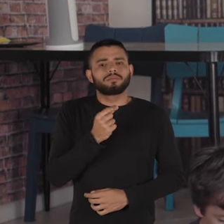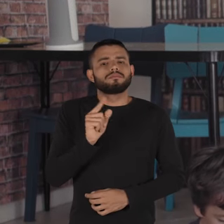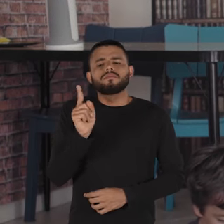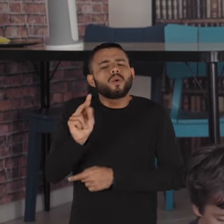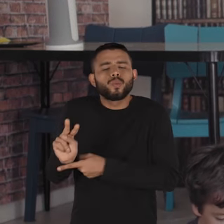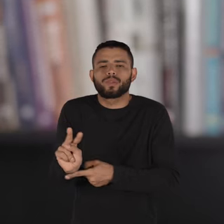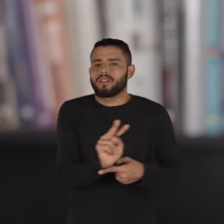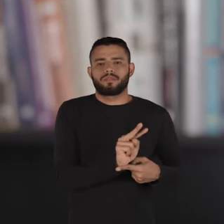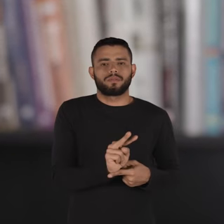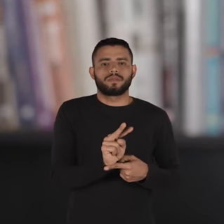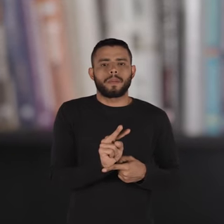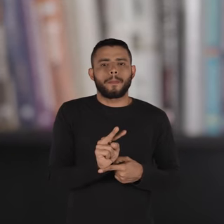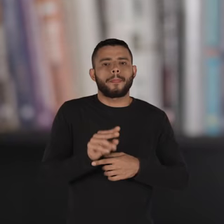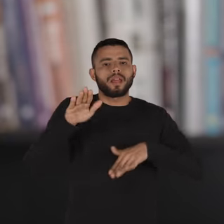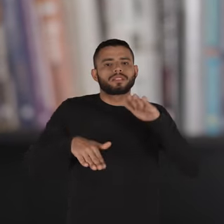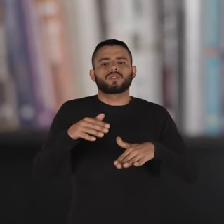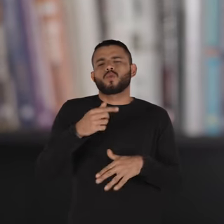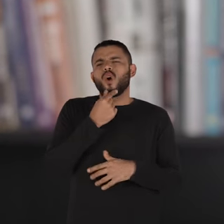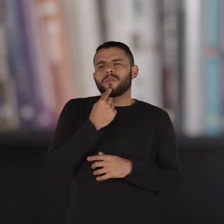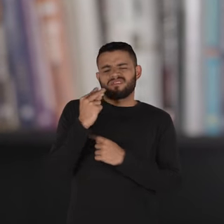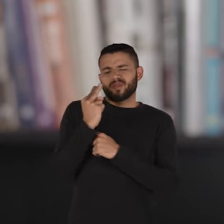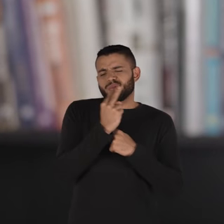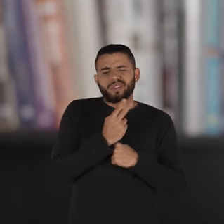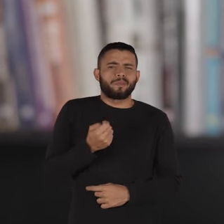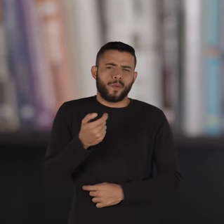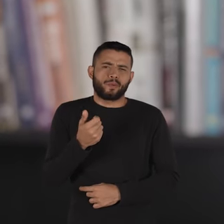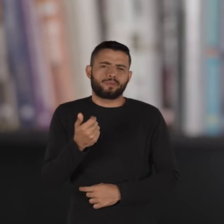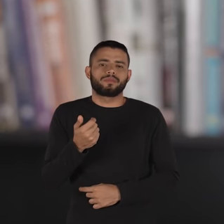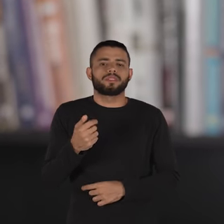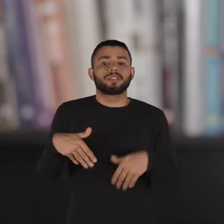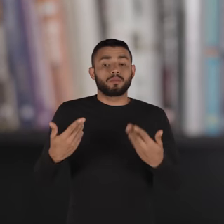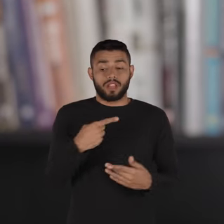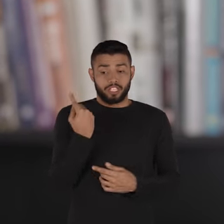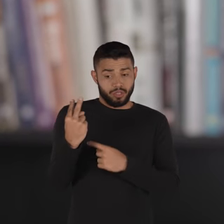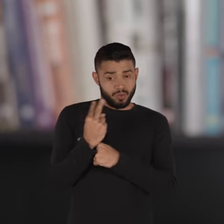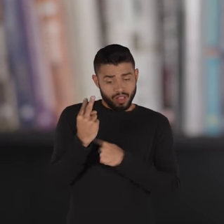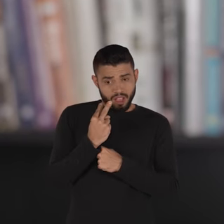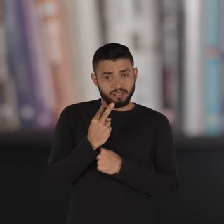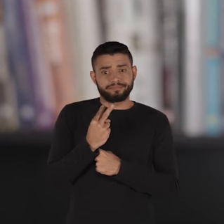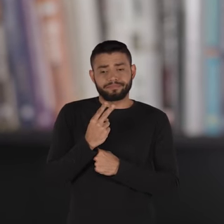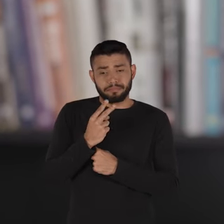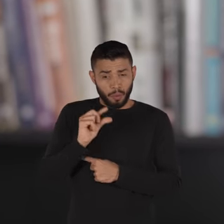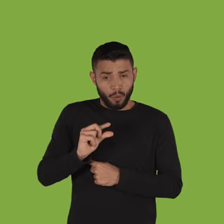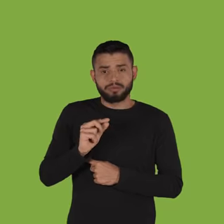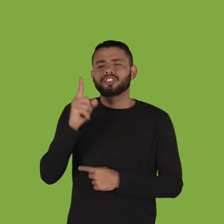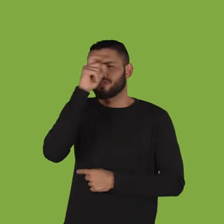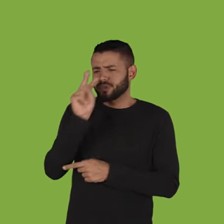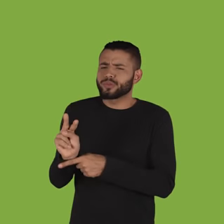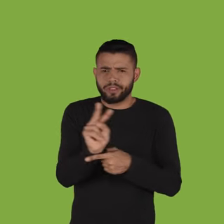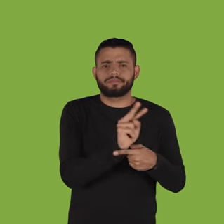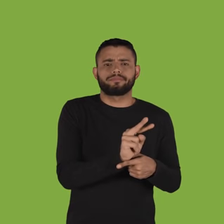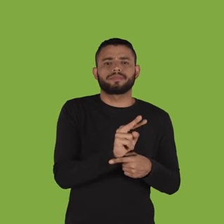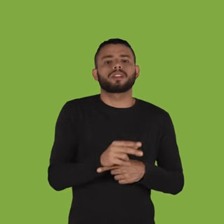do não cuidado. O homem se cuida menos. E pra se cuidar menos, é muito difícil você cuidar de alguém. A